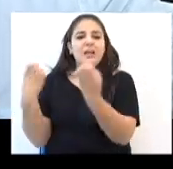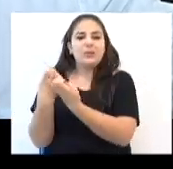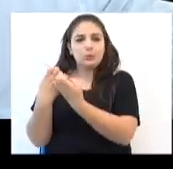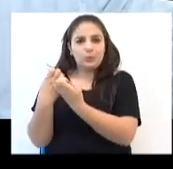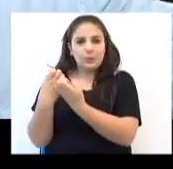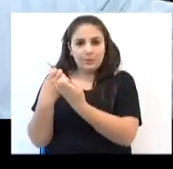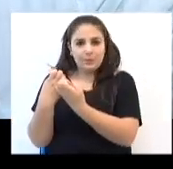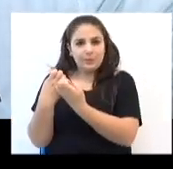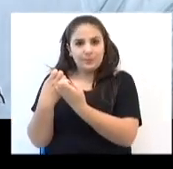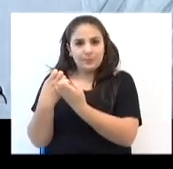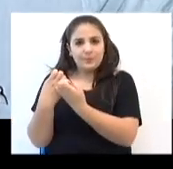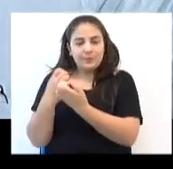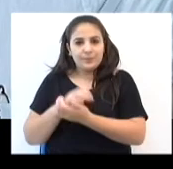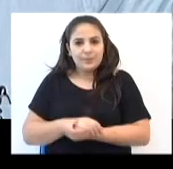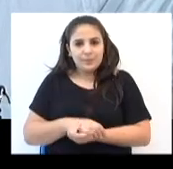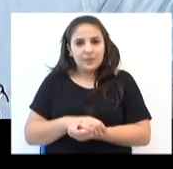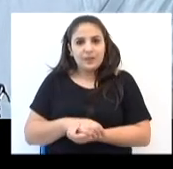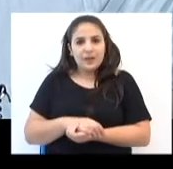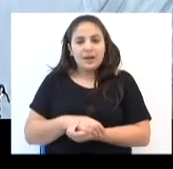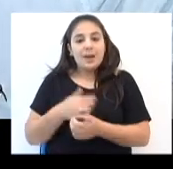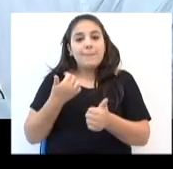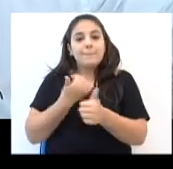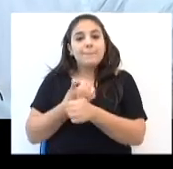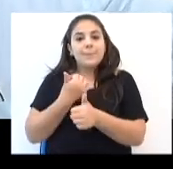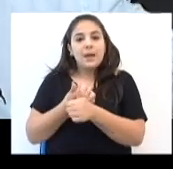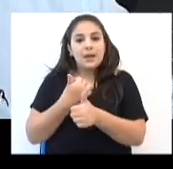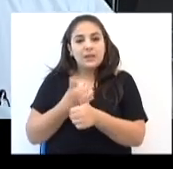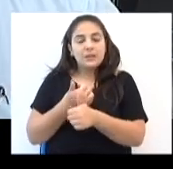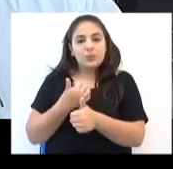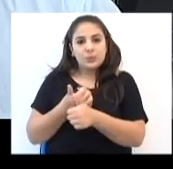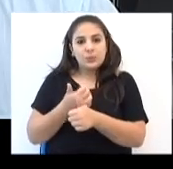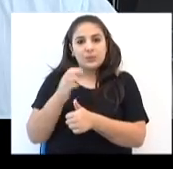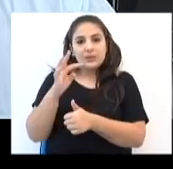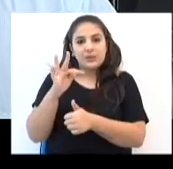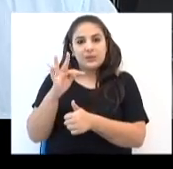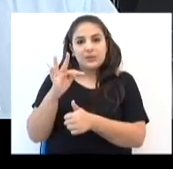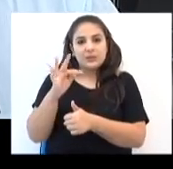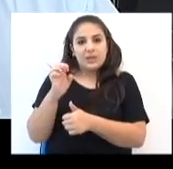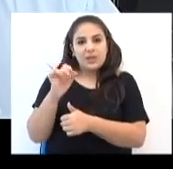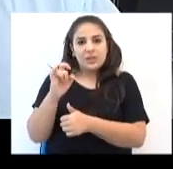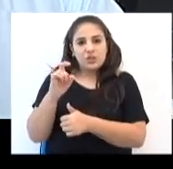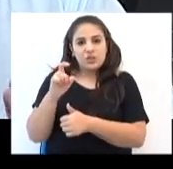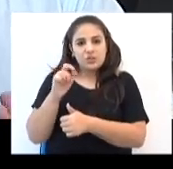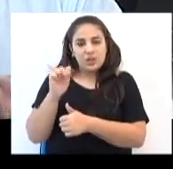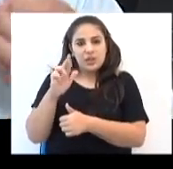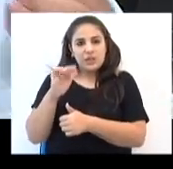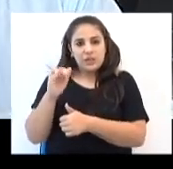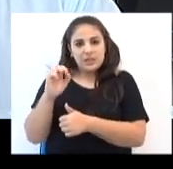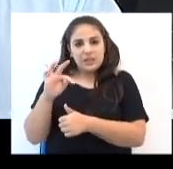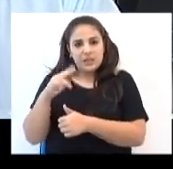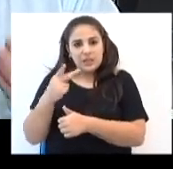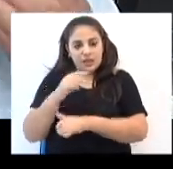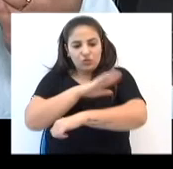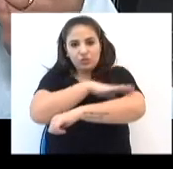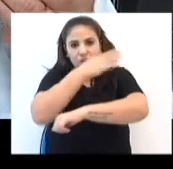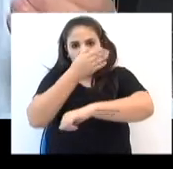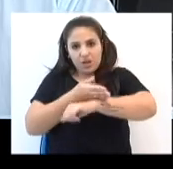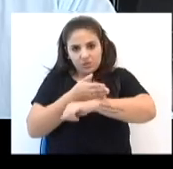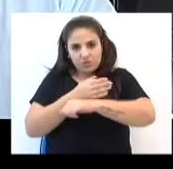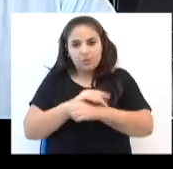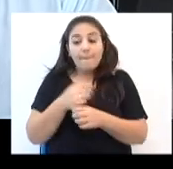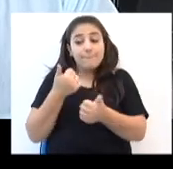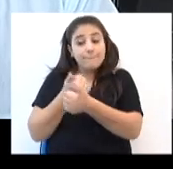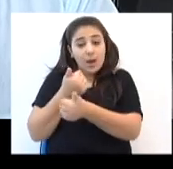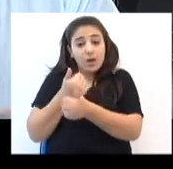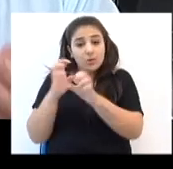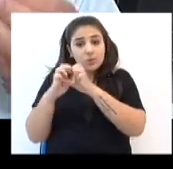estádio. Fica localizado aos fundos do ginásio Teixeirinha, para vocês verem com seus próprios